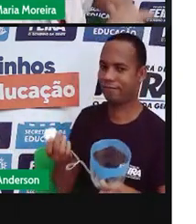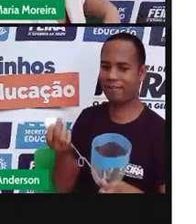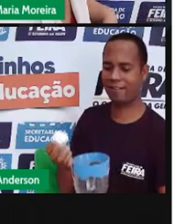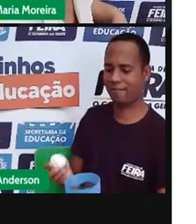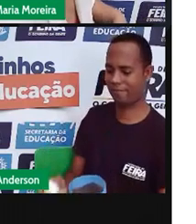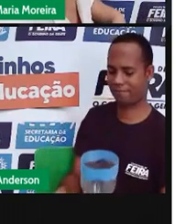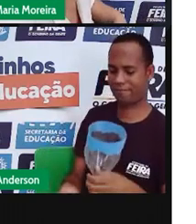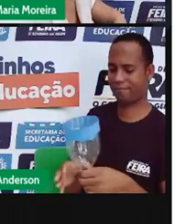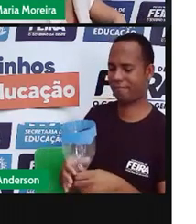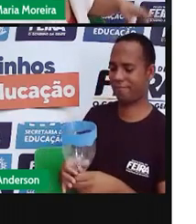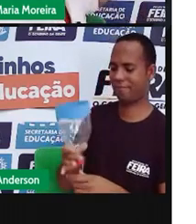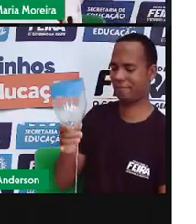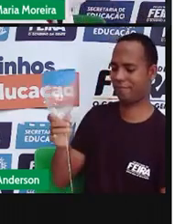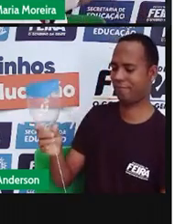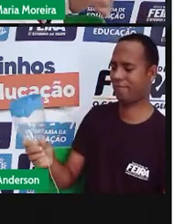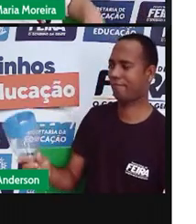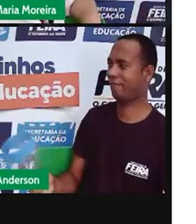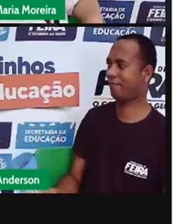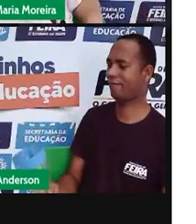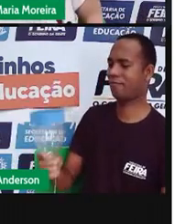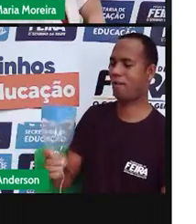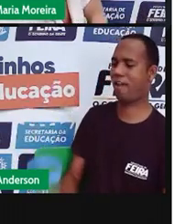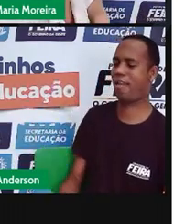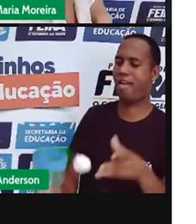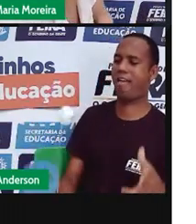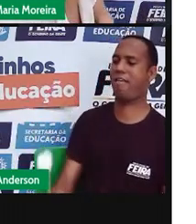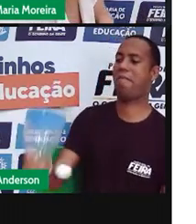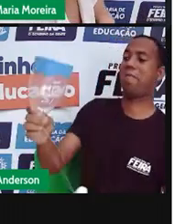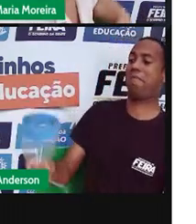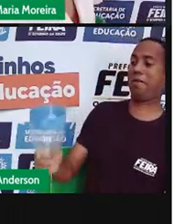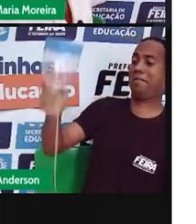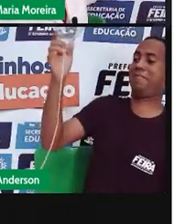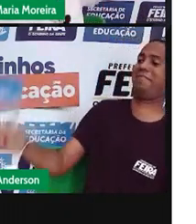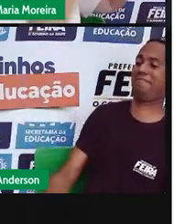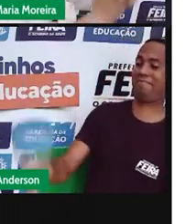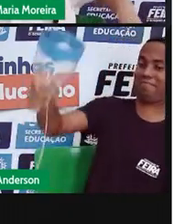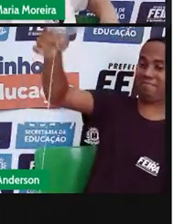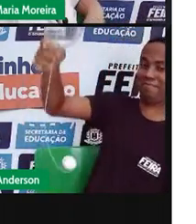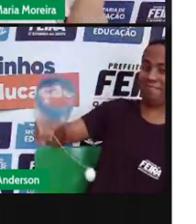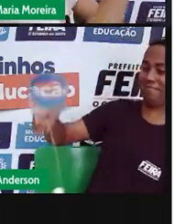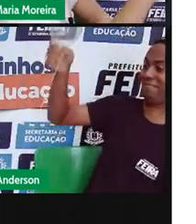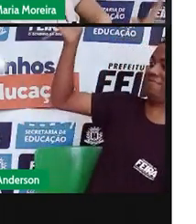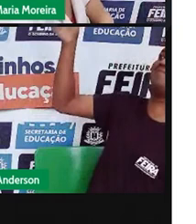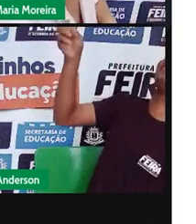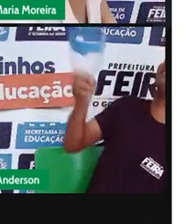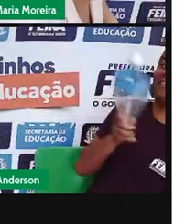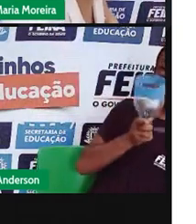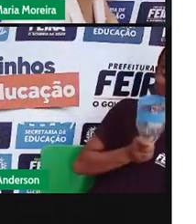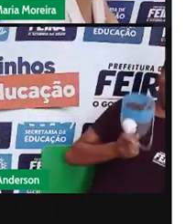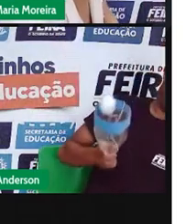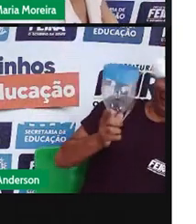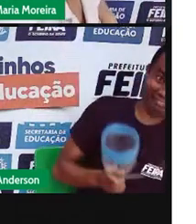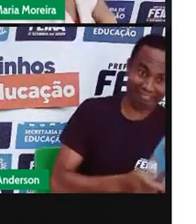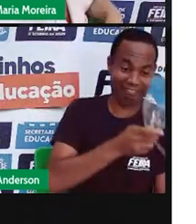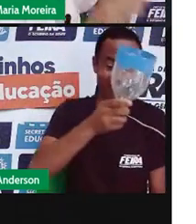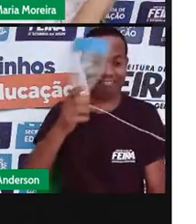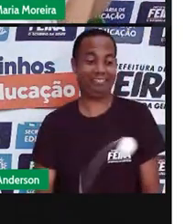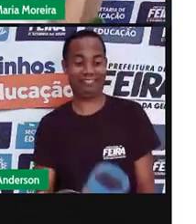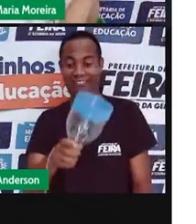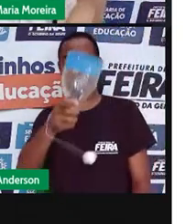mostra aí agora que você é melhor do que eu. Que eu duvido. Vai lá. Eita, errou de novo. Vai de novo, que eu quero ver.